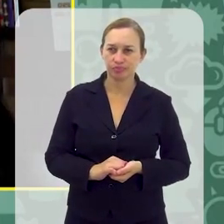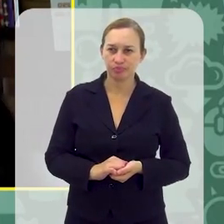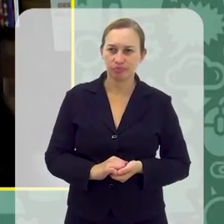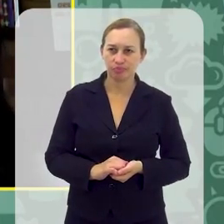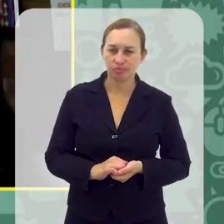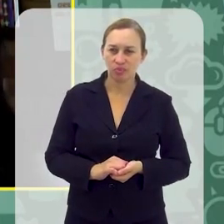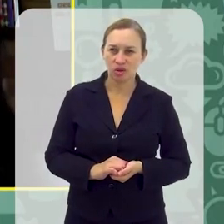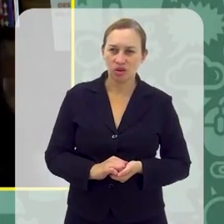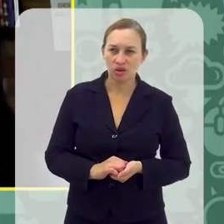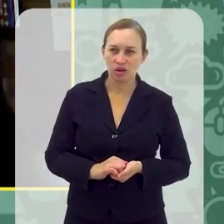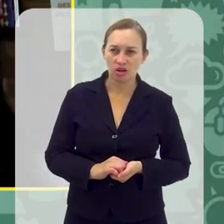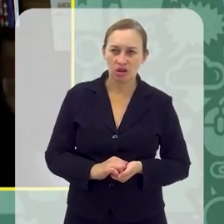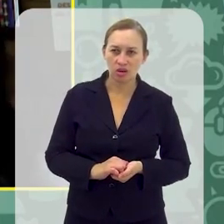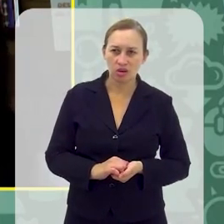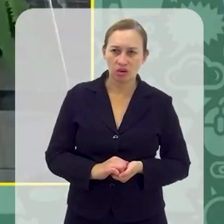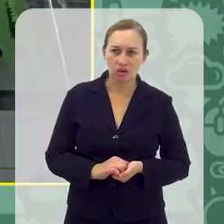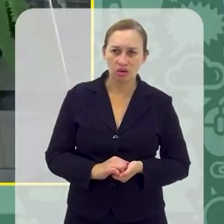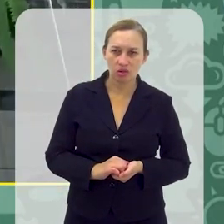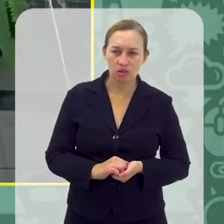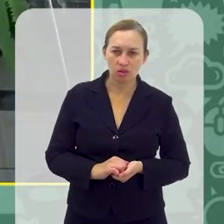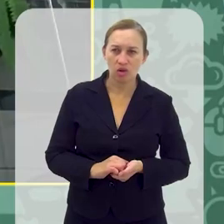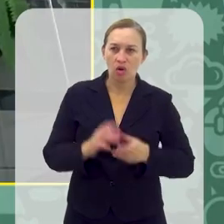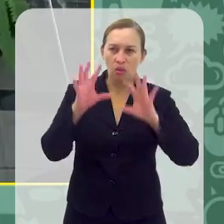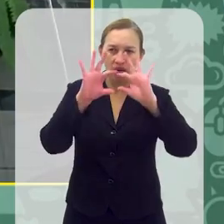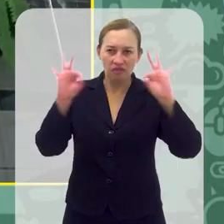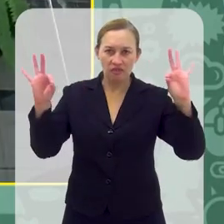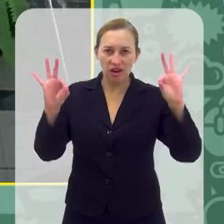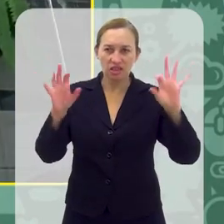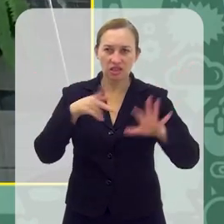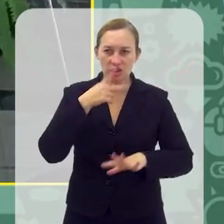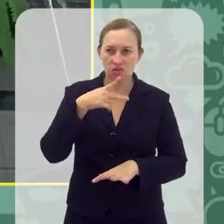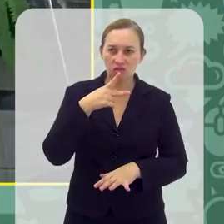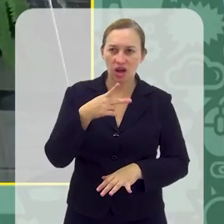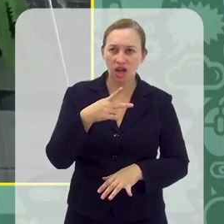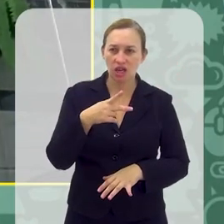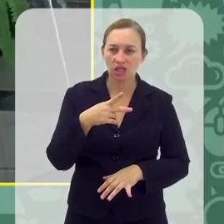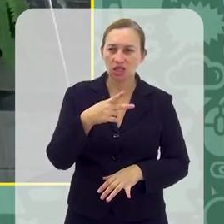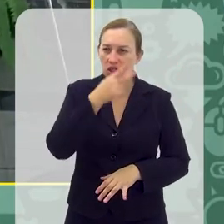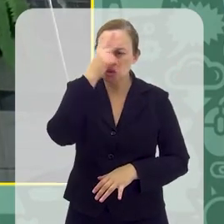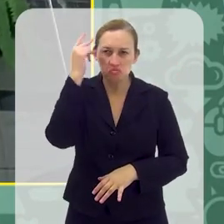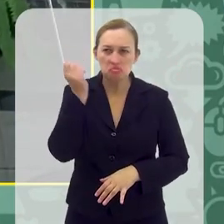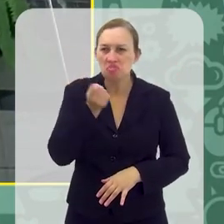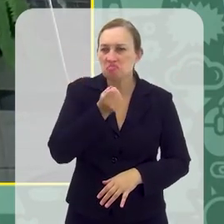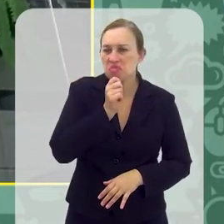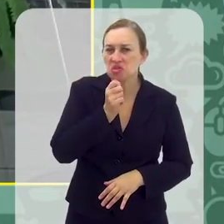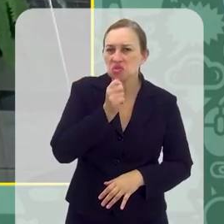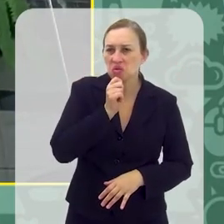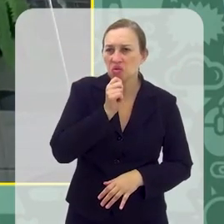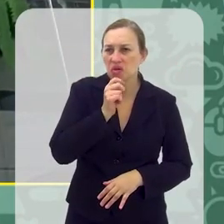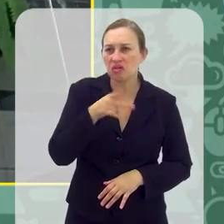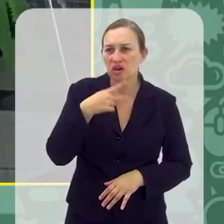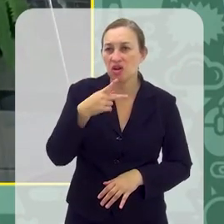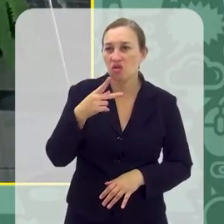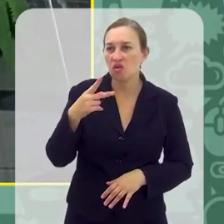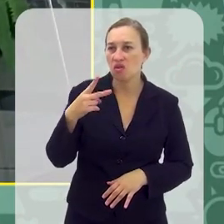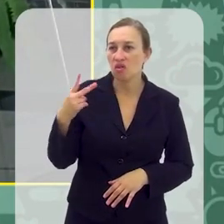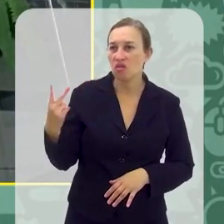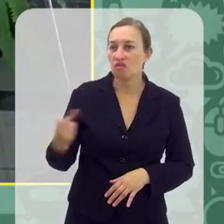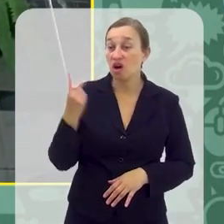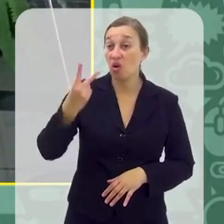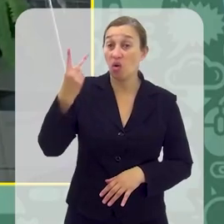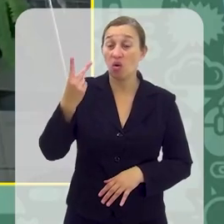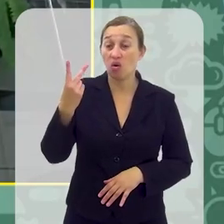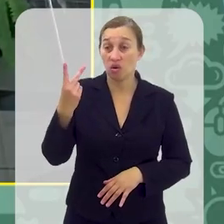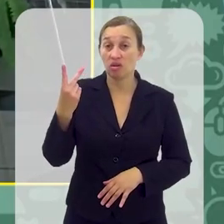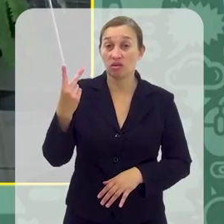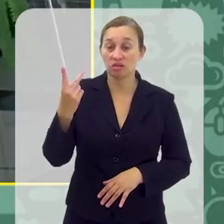o primeiro conselho sempre, eu tenho uma frase que eu digo, assim, ninguém nunca disse a frase, valeu a pena